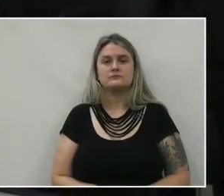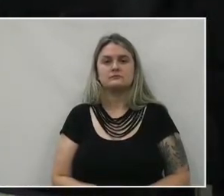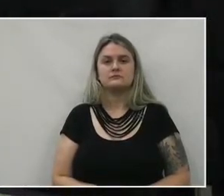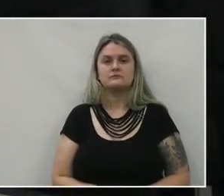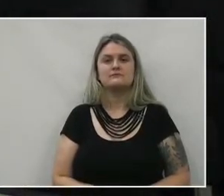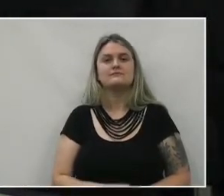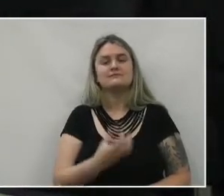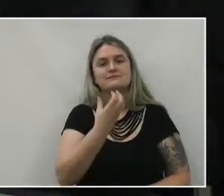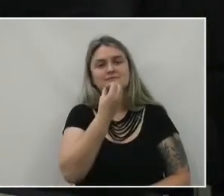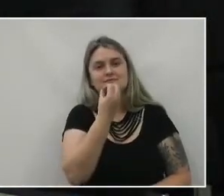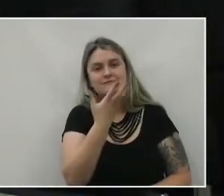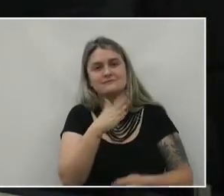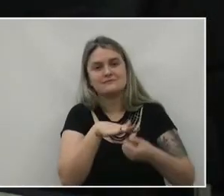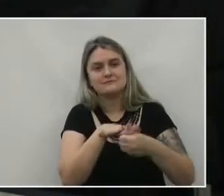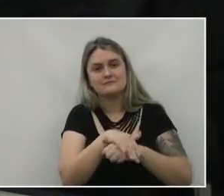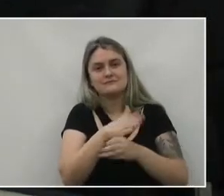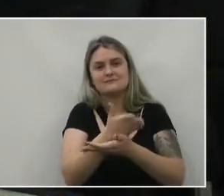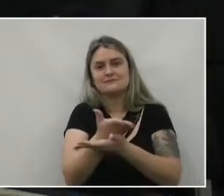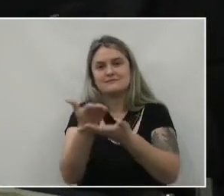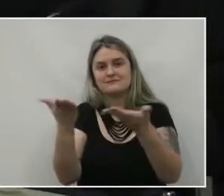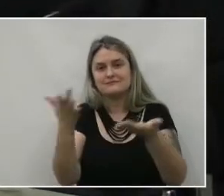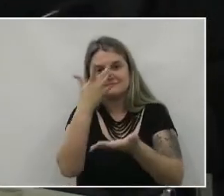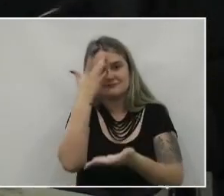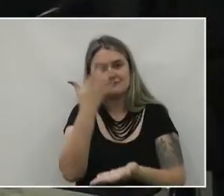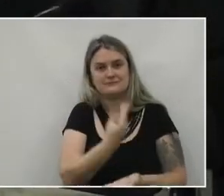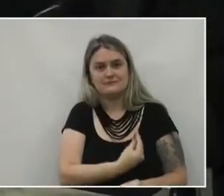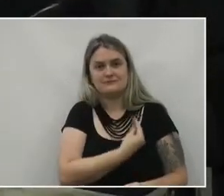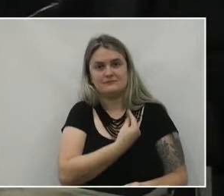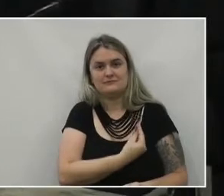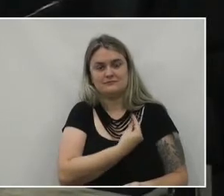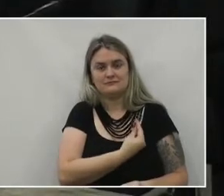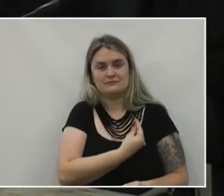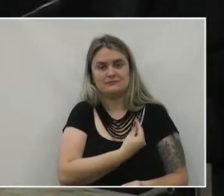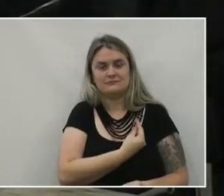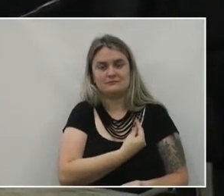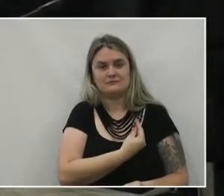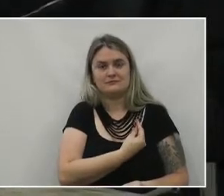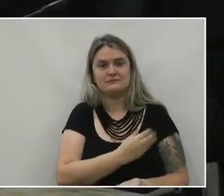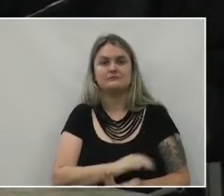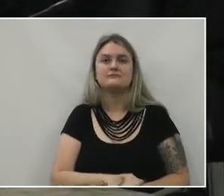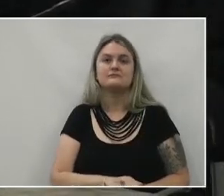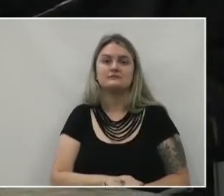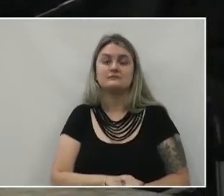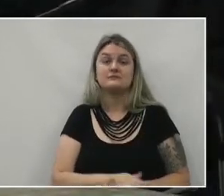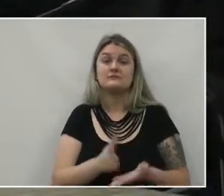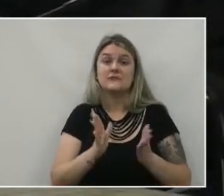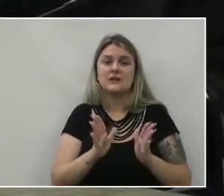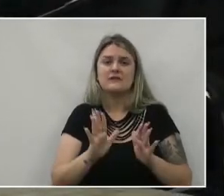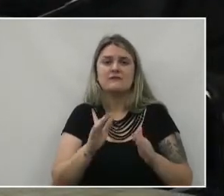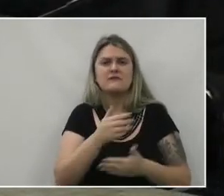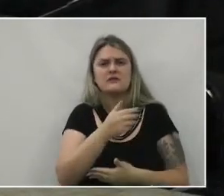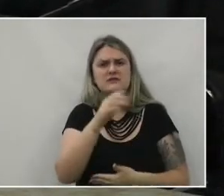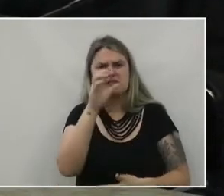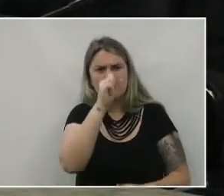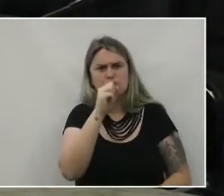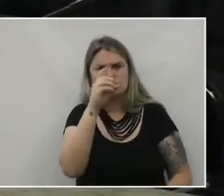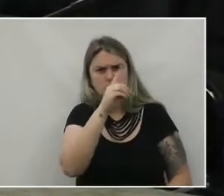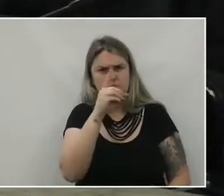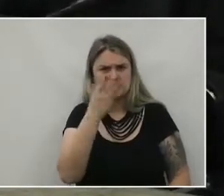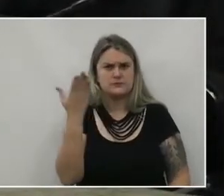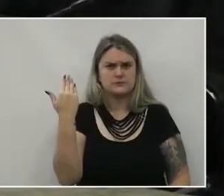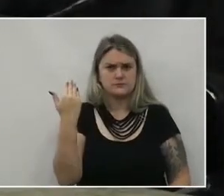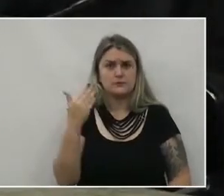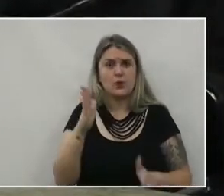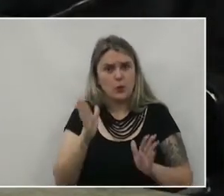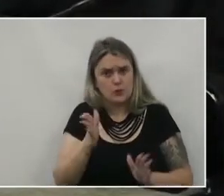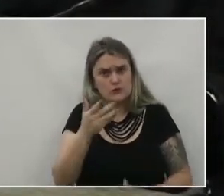Uma boa noite a todas e a todos Bom, neste final de semana E no